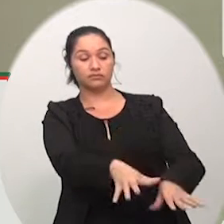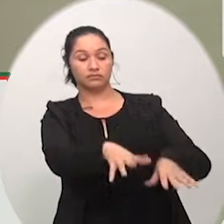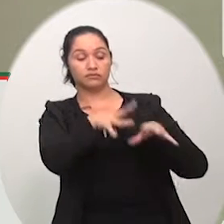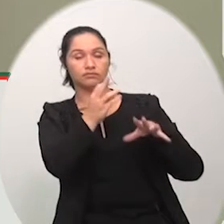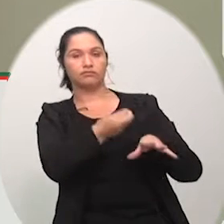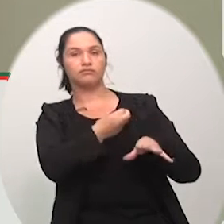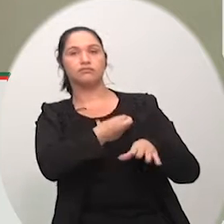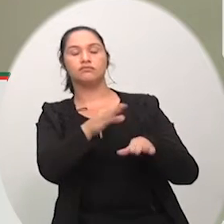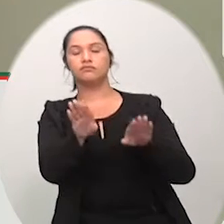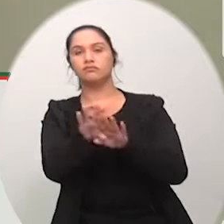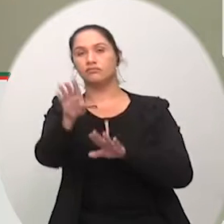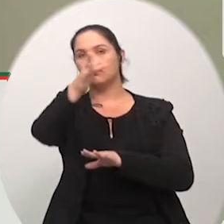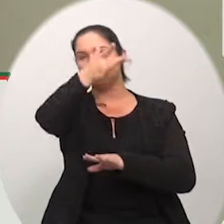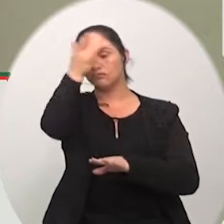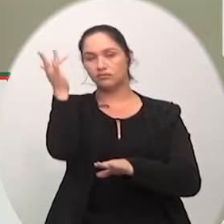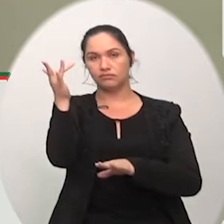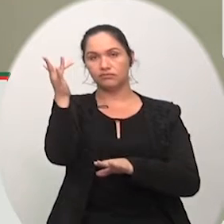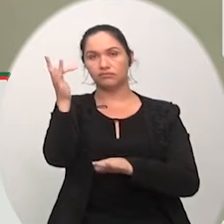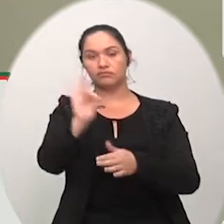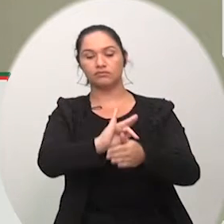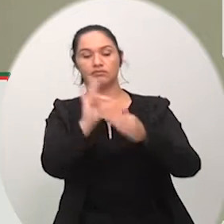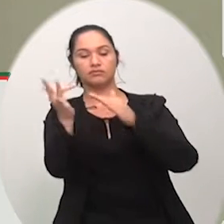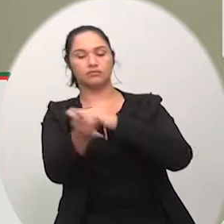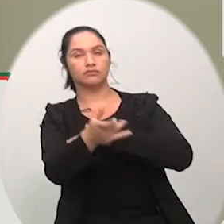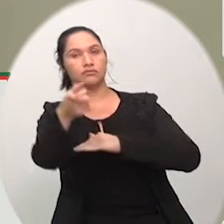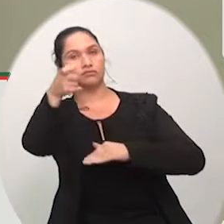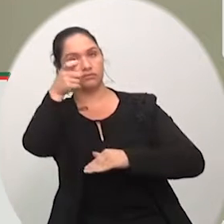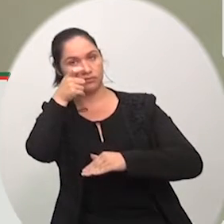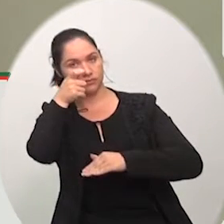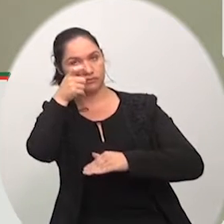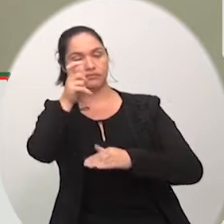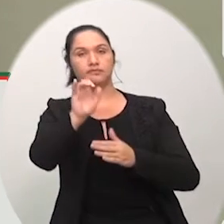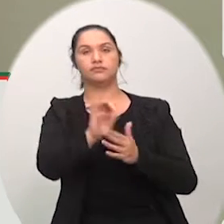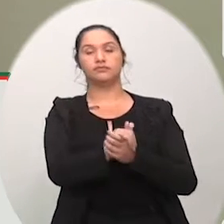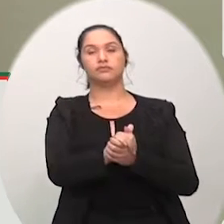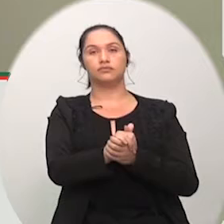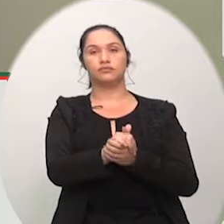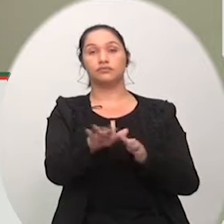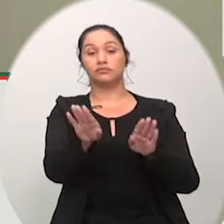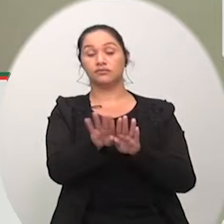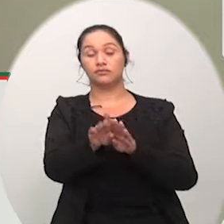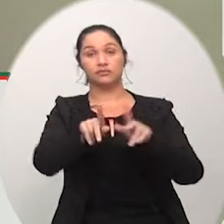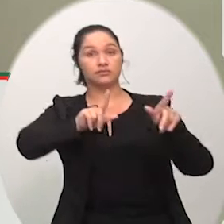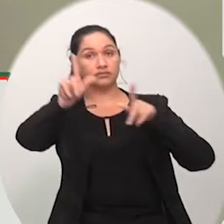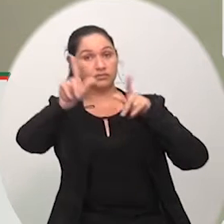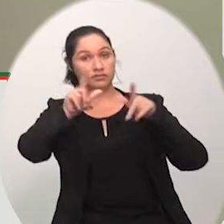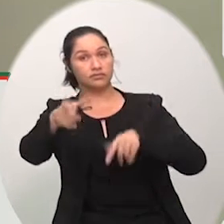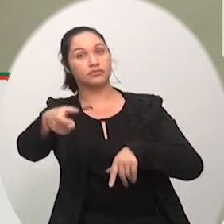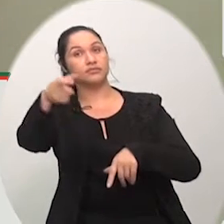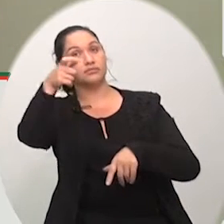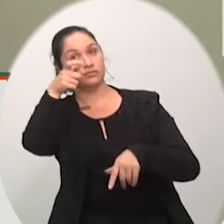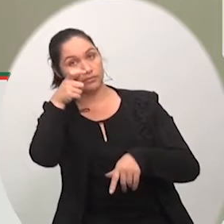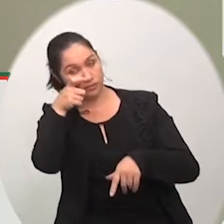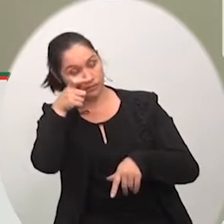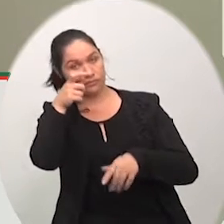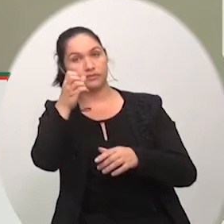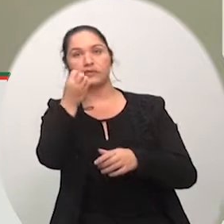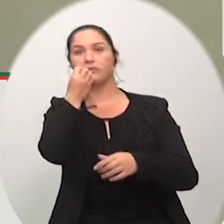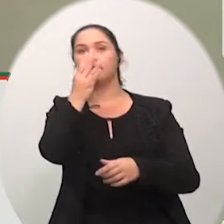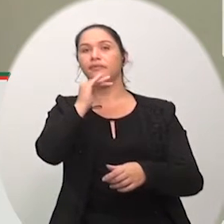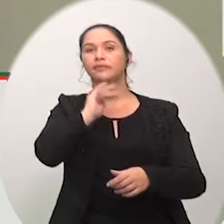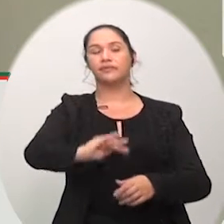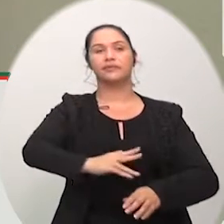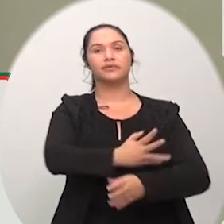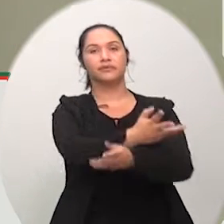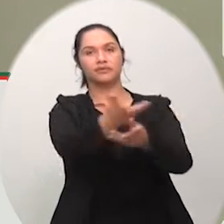nos acompanha pelas redes sociais através da TV Câmara também o meu boa tarde